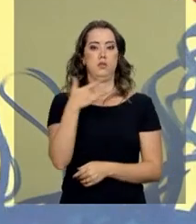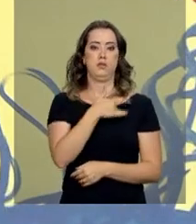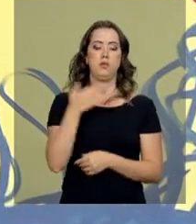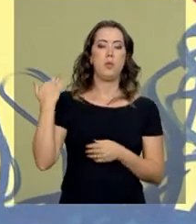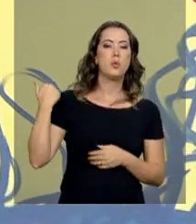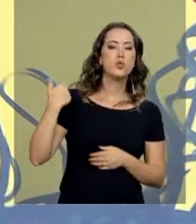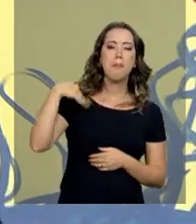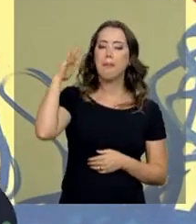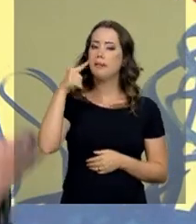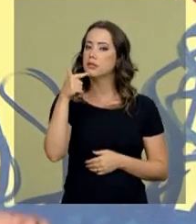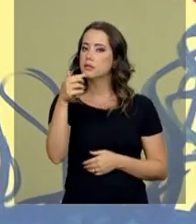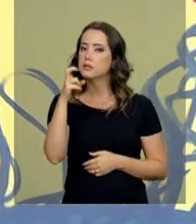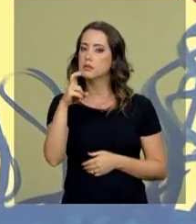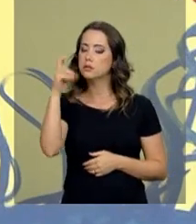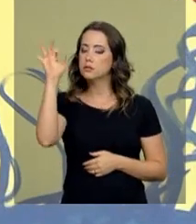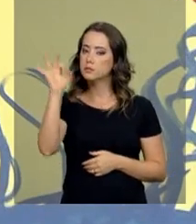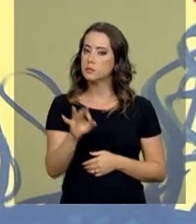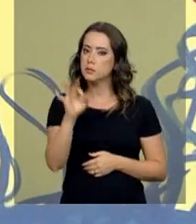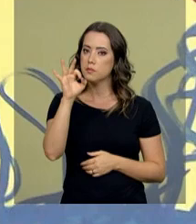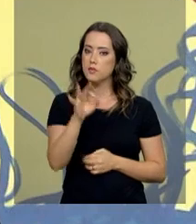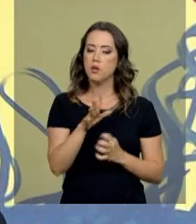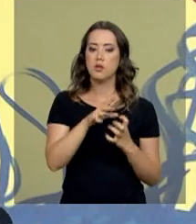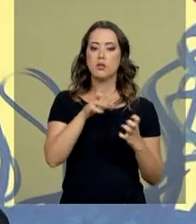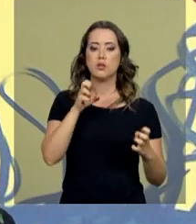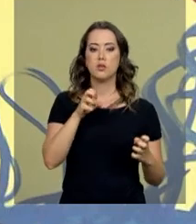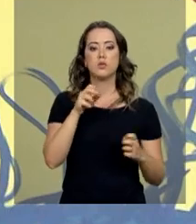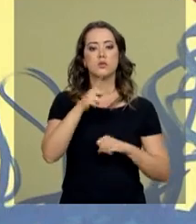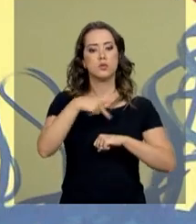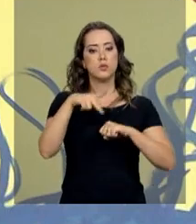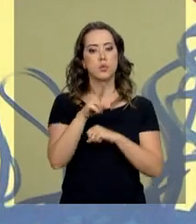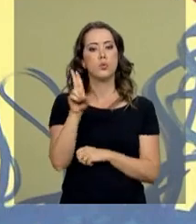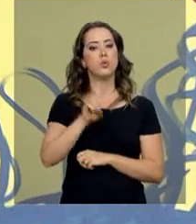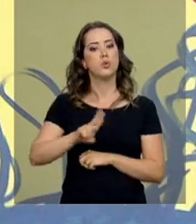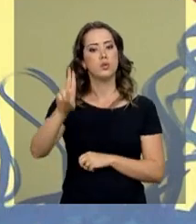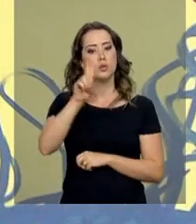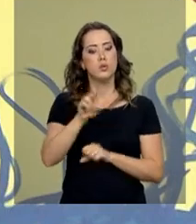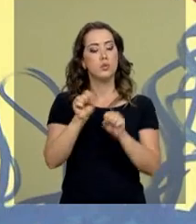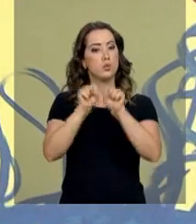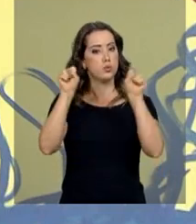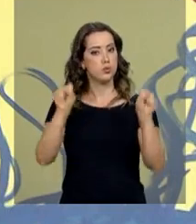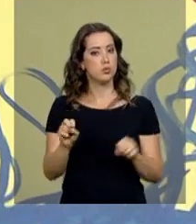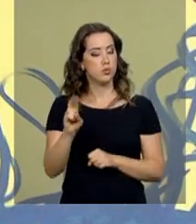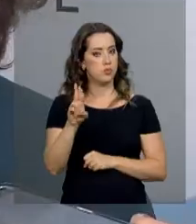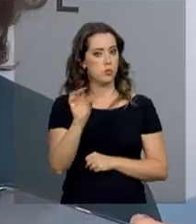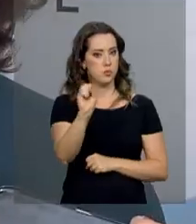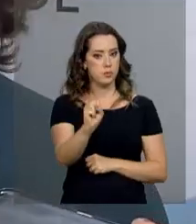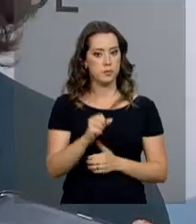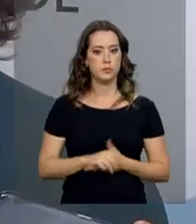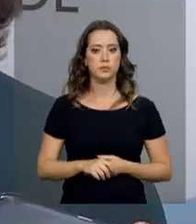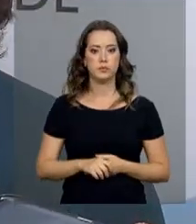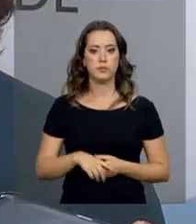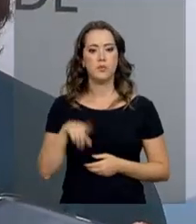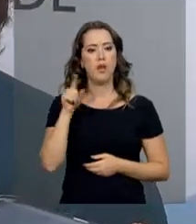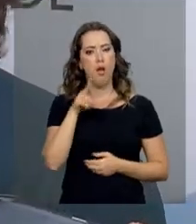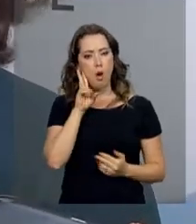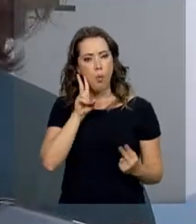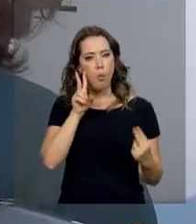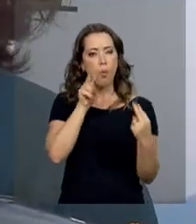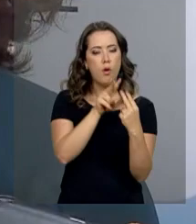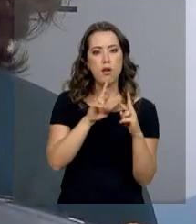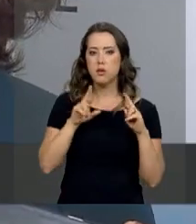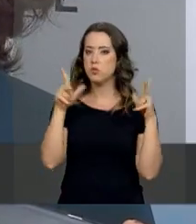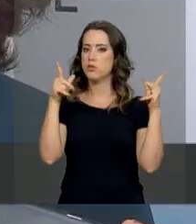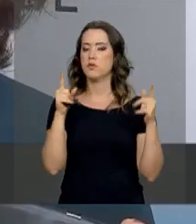75% dos idosos do país usam exclusivamente o sistema único de saúde. É um olhar diferenciado